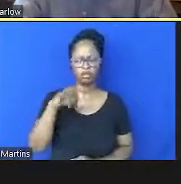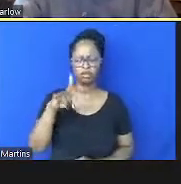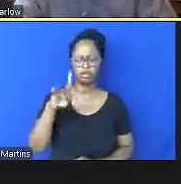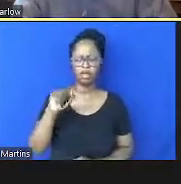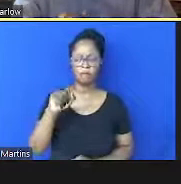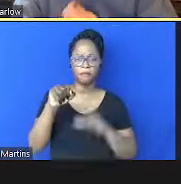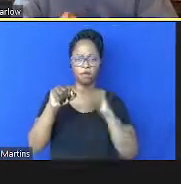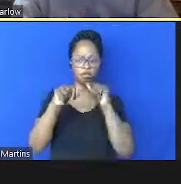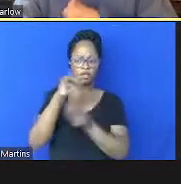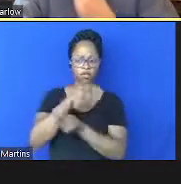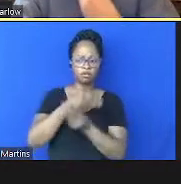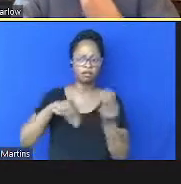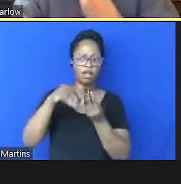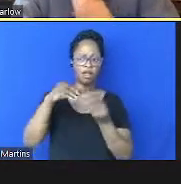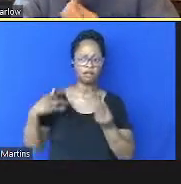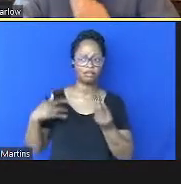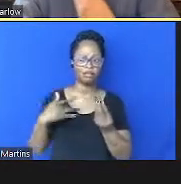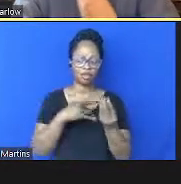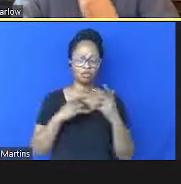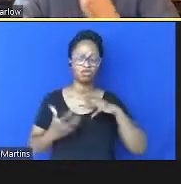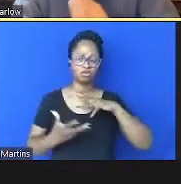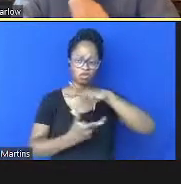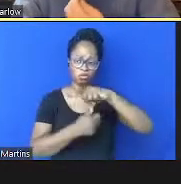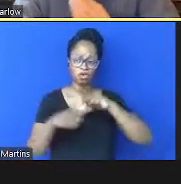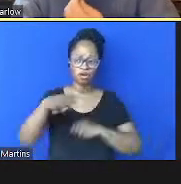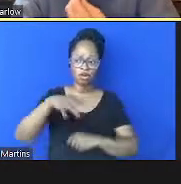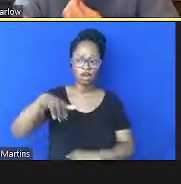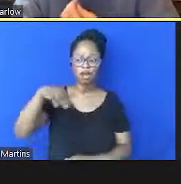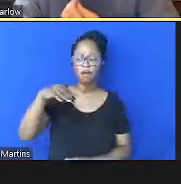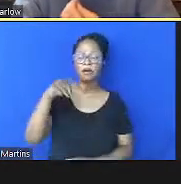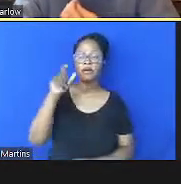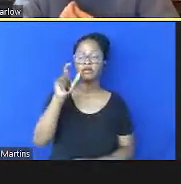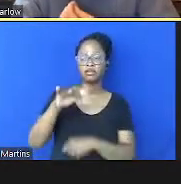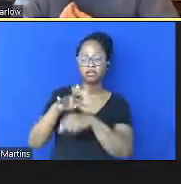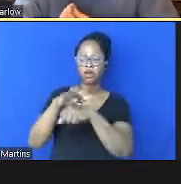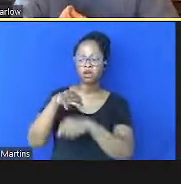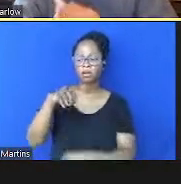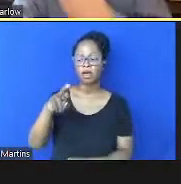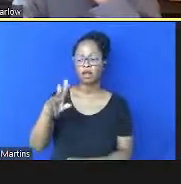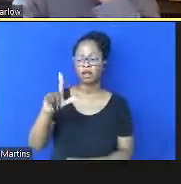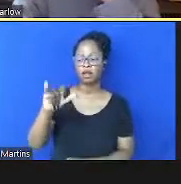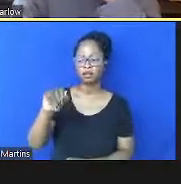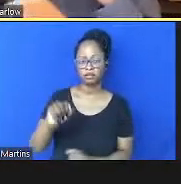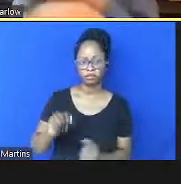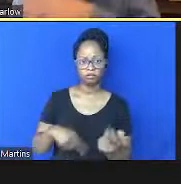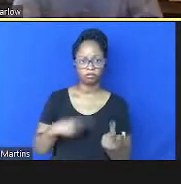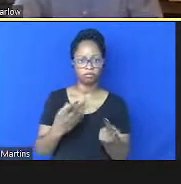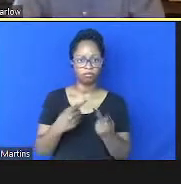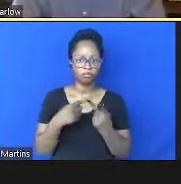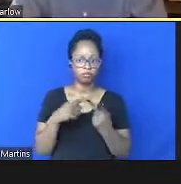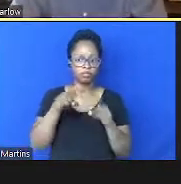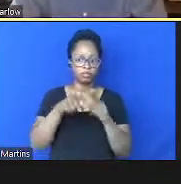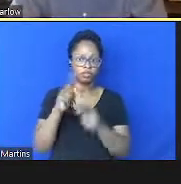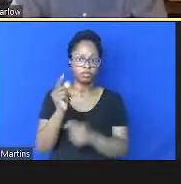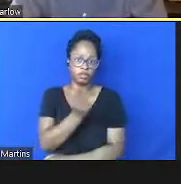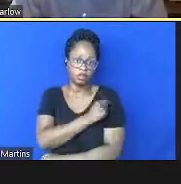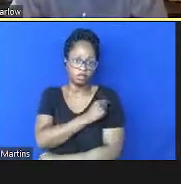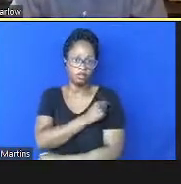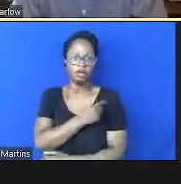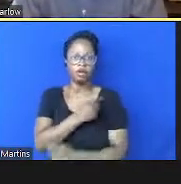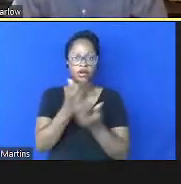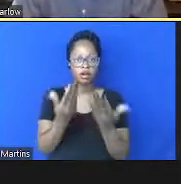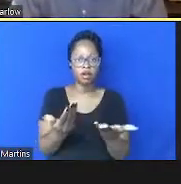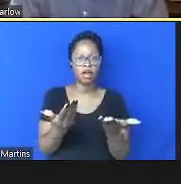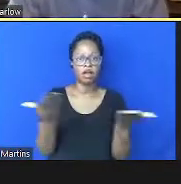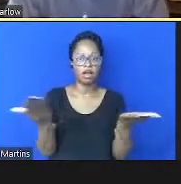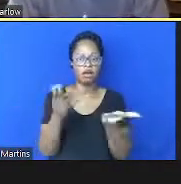global principalmente na área de malária e no uso das vacinas então esse aqui é um